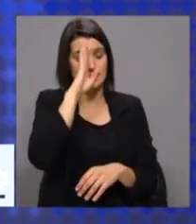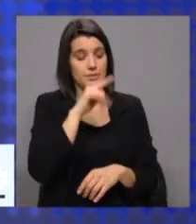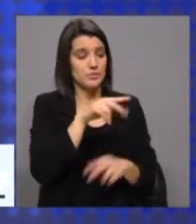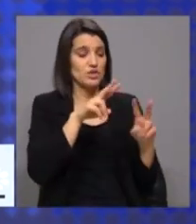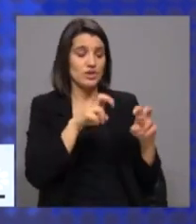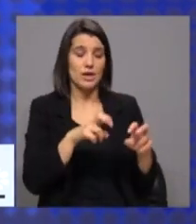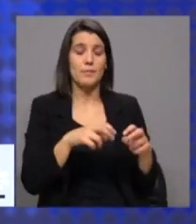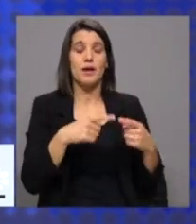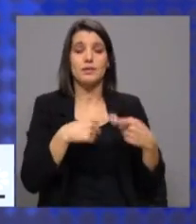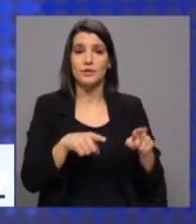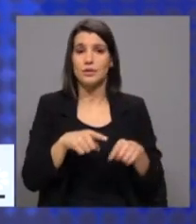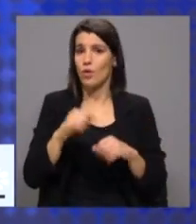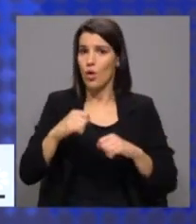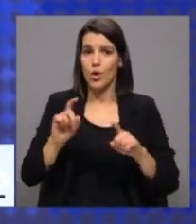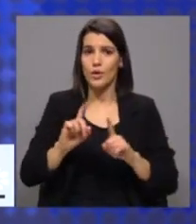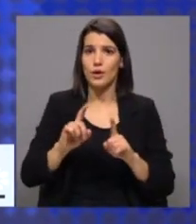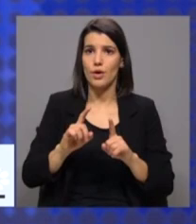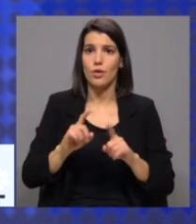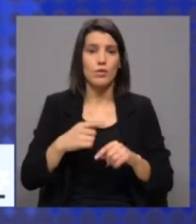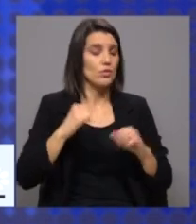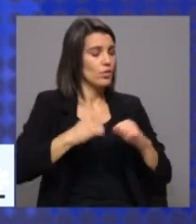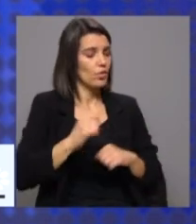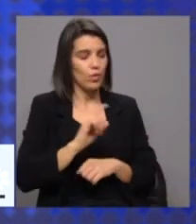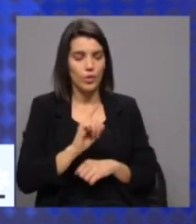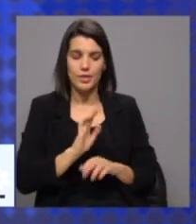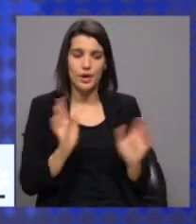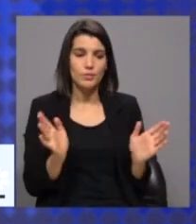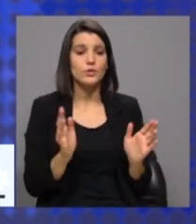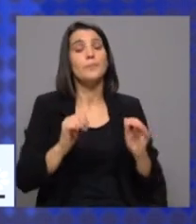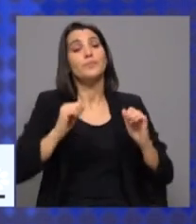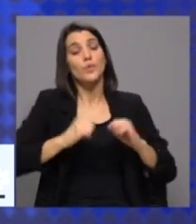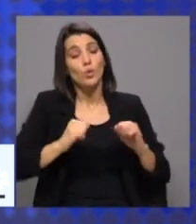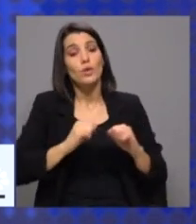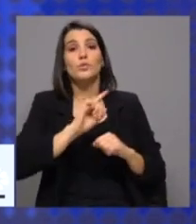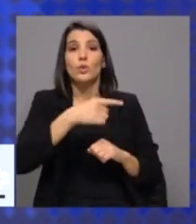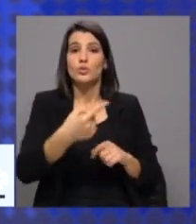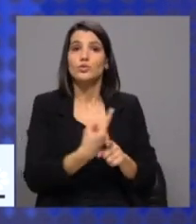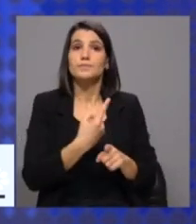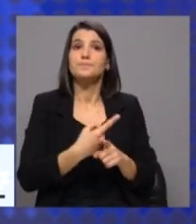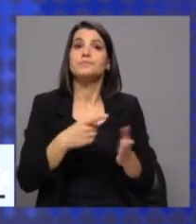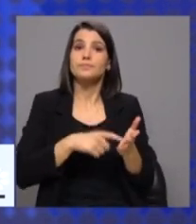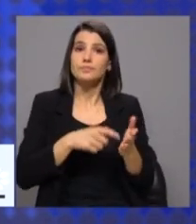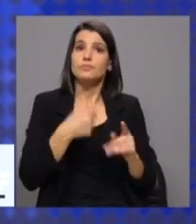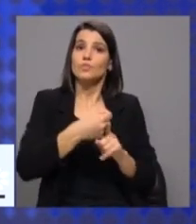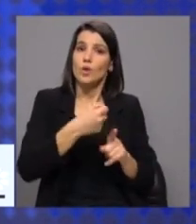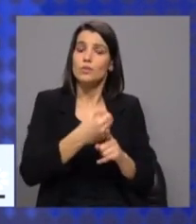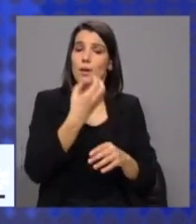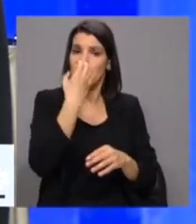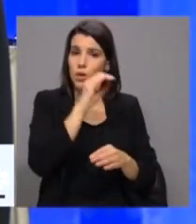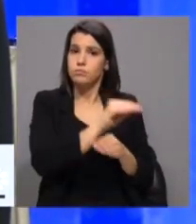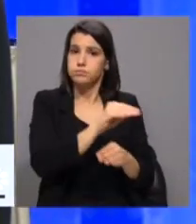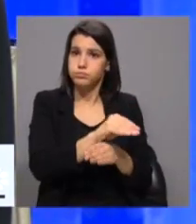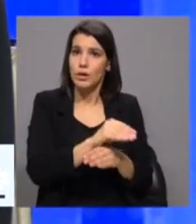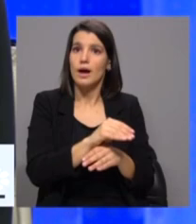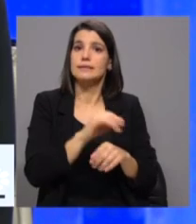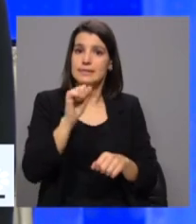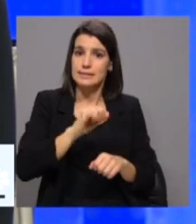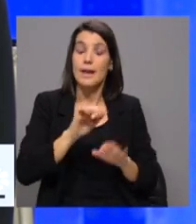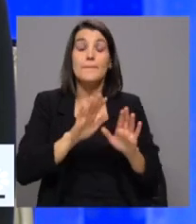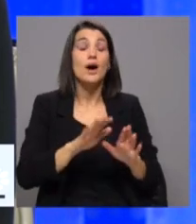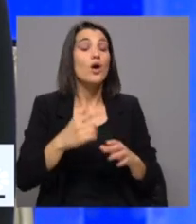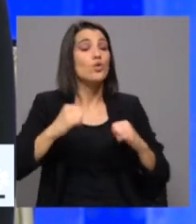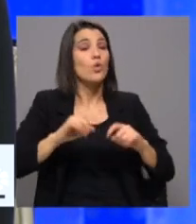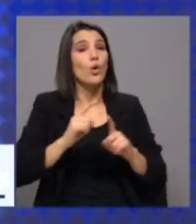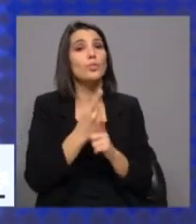estejamos de acordo na necessidade de combater a agropecuária. A razão por que discordamos é porque nós